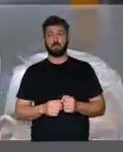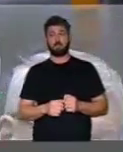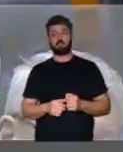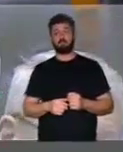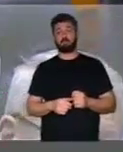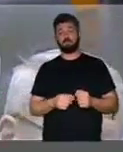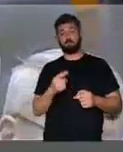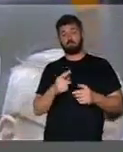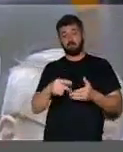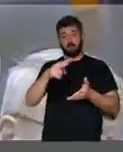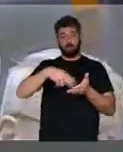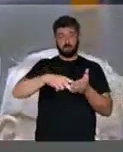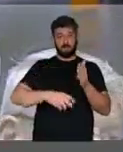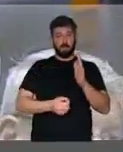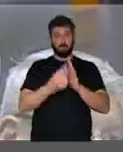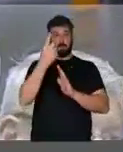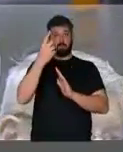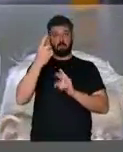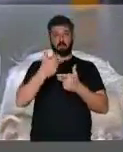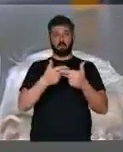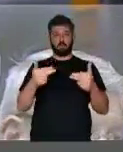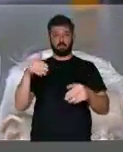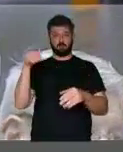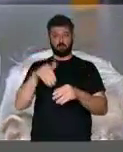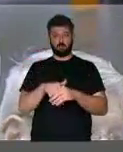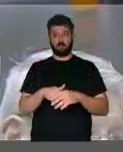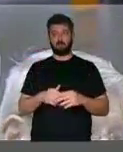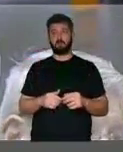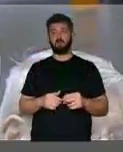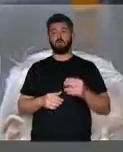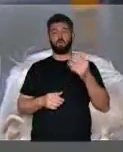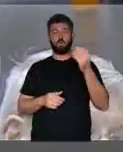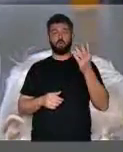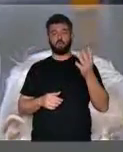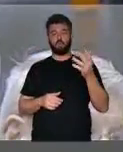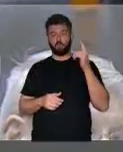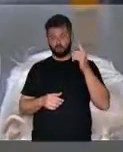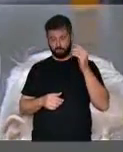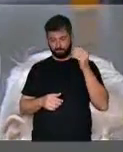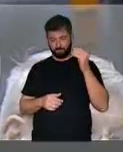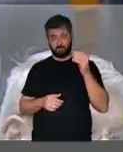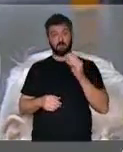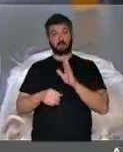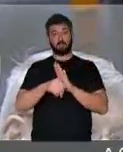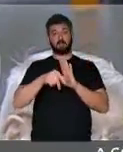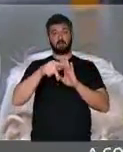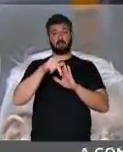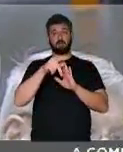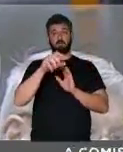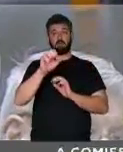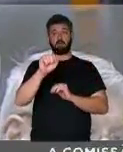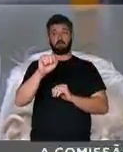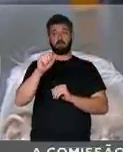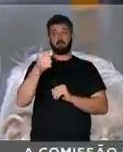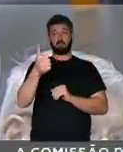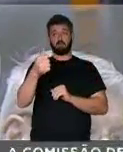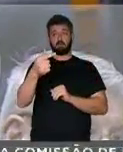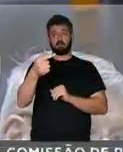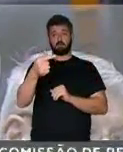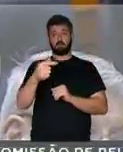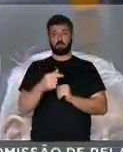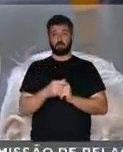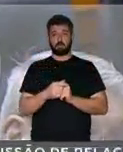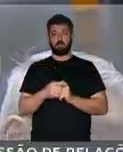ser apreciado como primeiro item a medida provisória 817,